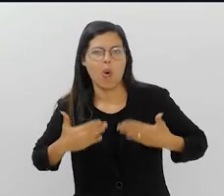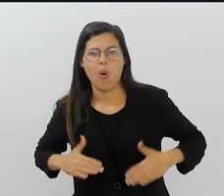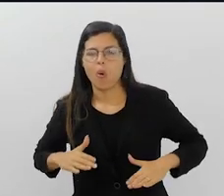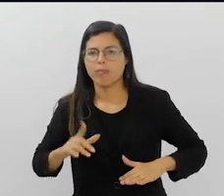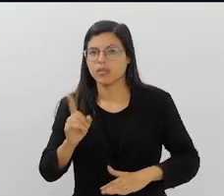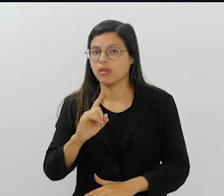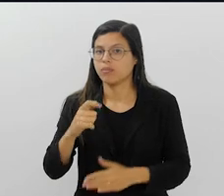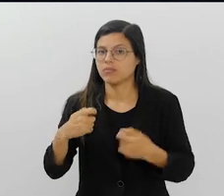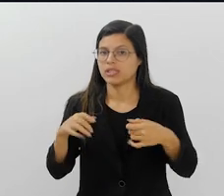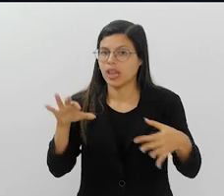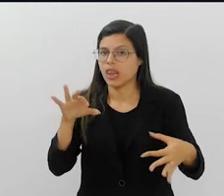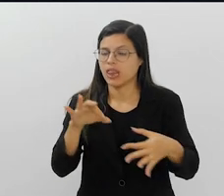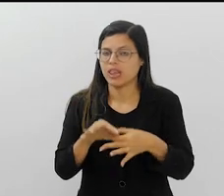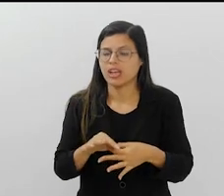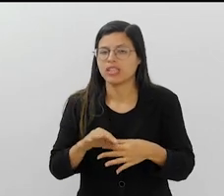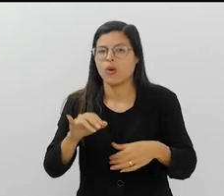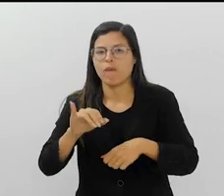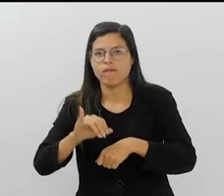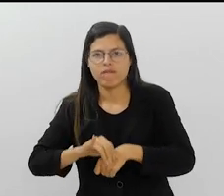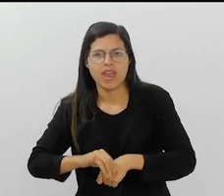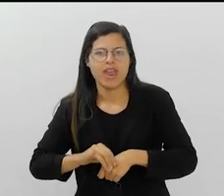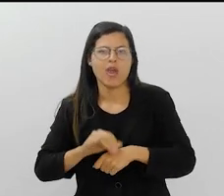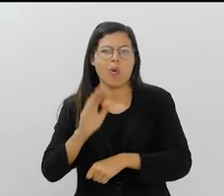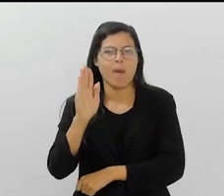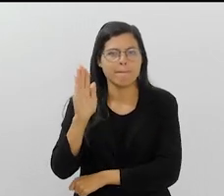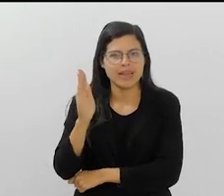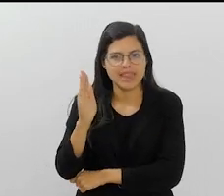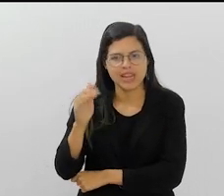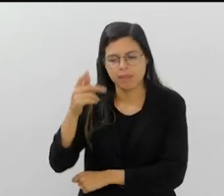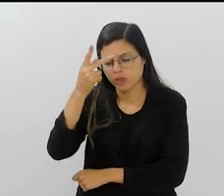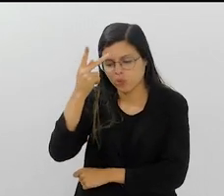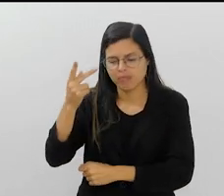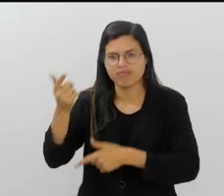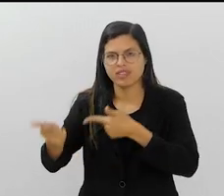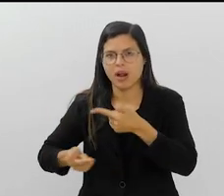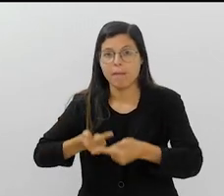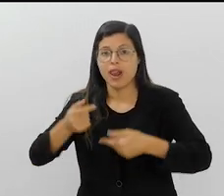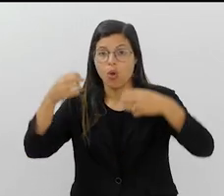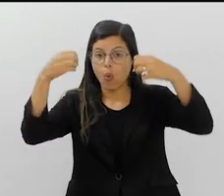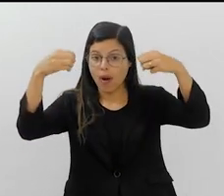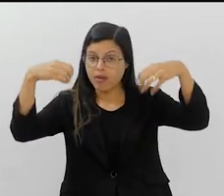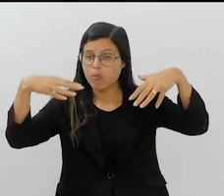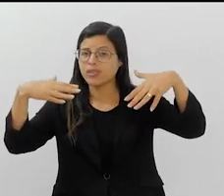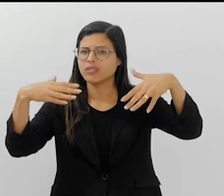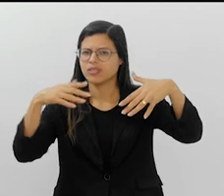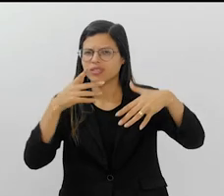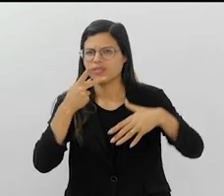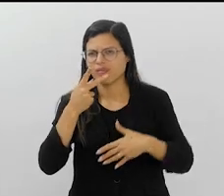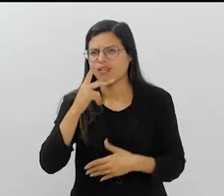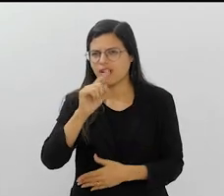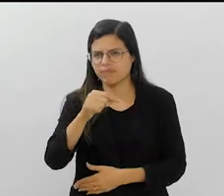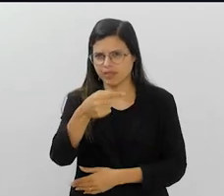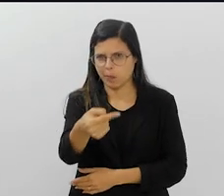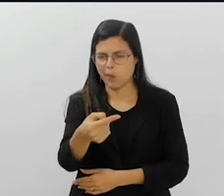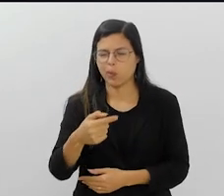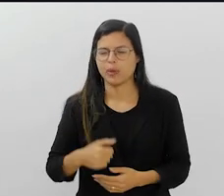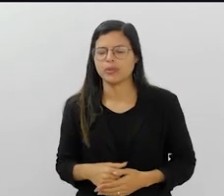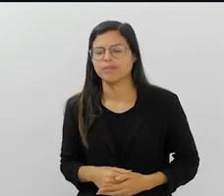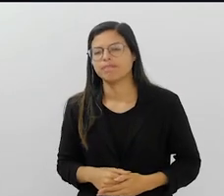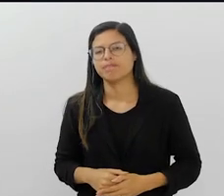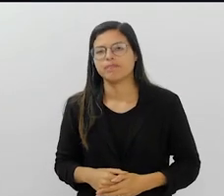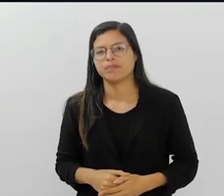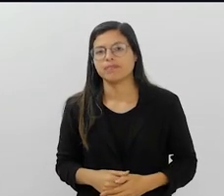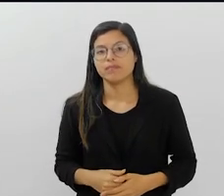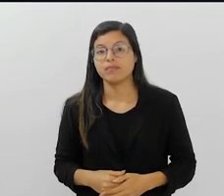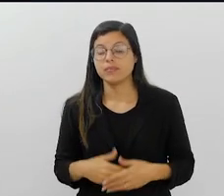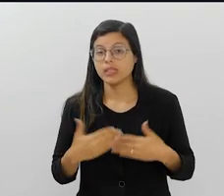Você tem que ter essa relação com a ferragem, com a carpintaria, com o efeito especial. Hoje em dia, com a iluminação, que nós vamos falar daqui a pouco sobre